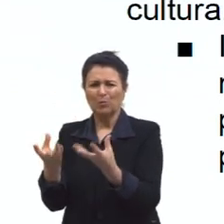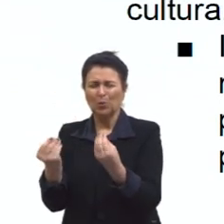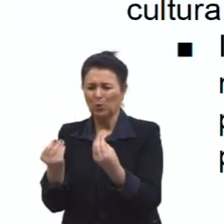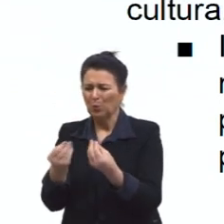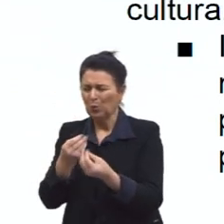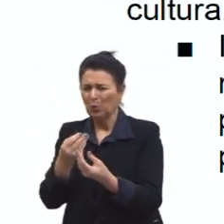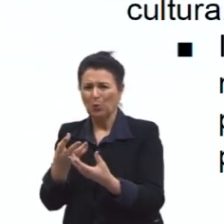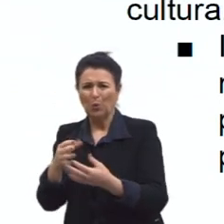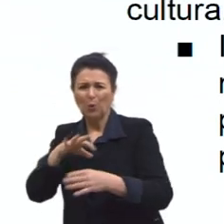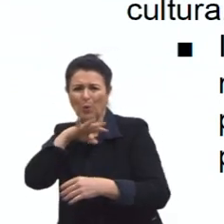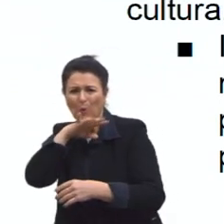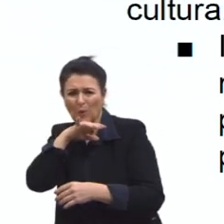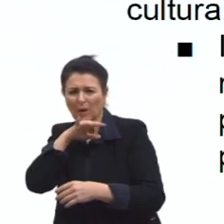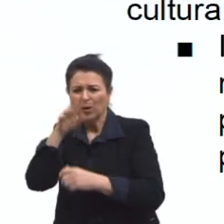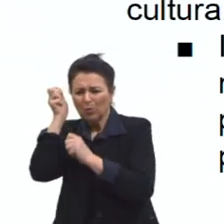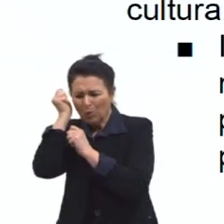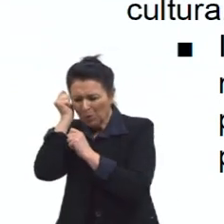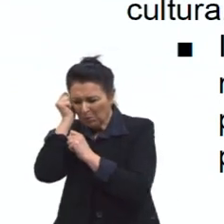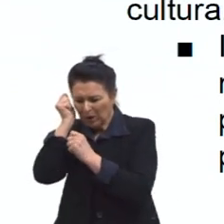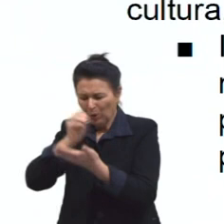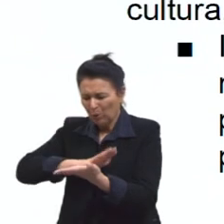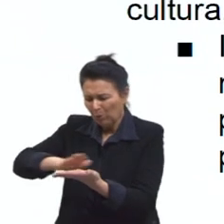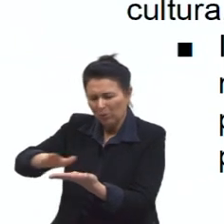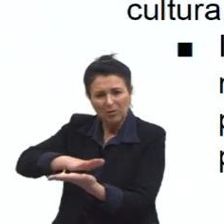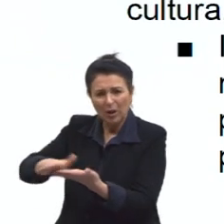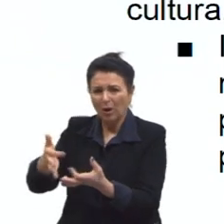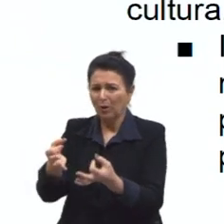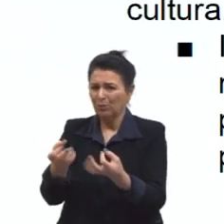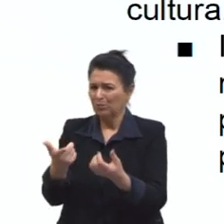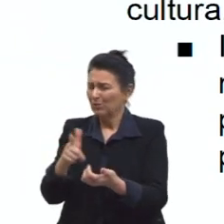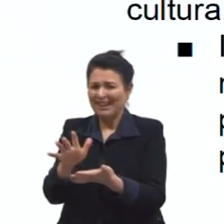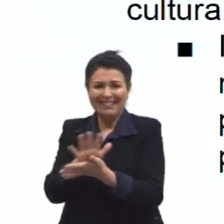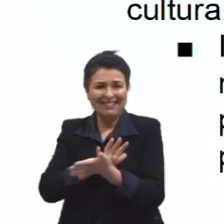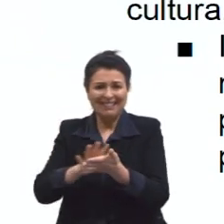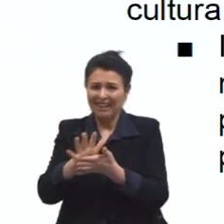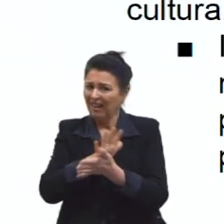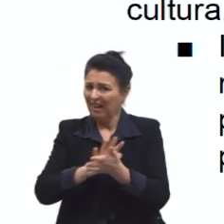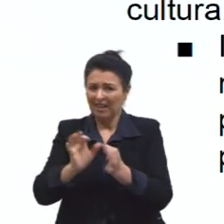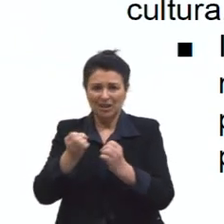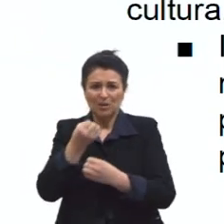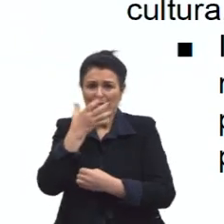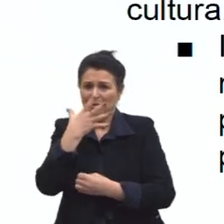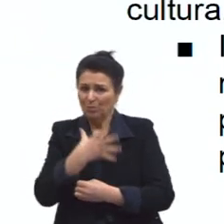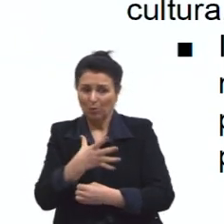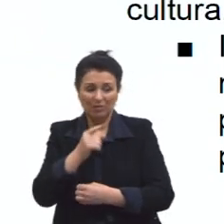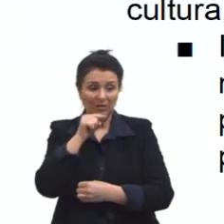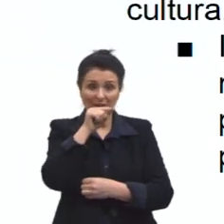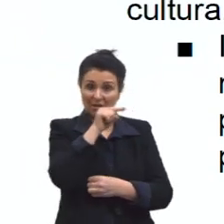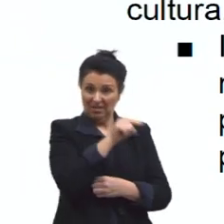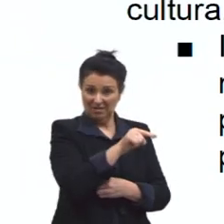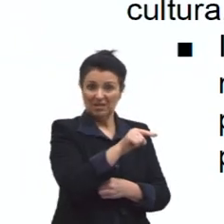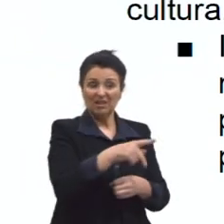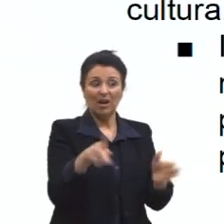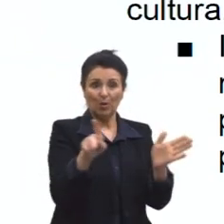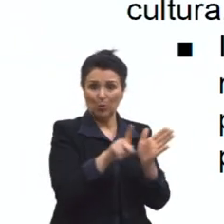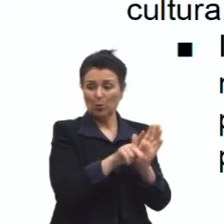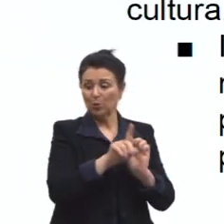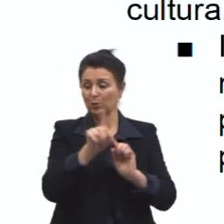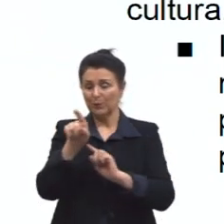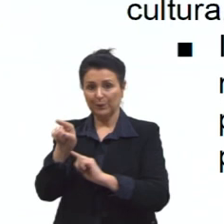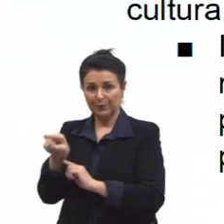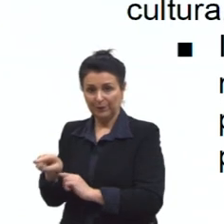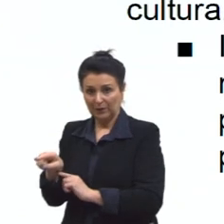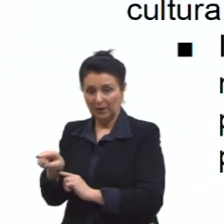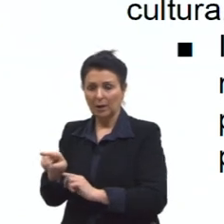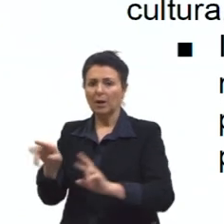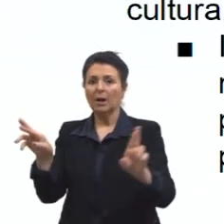dormiam no chão ali, de qualquer jeito, não tinham o luxo, não tinham o conforto dos senhores de escravo. E também é uma questão